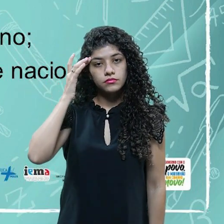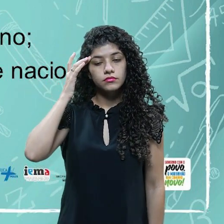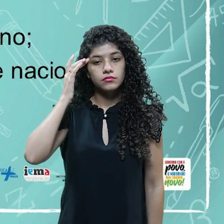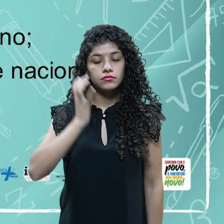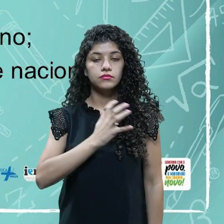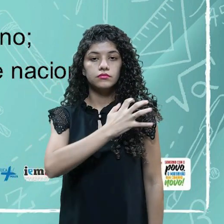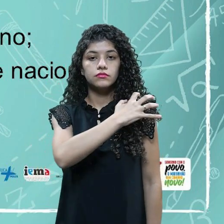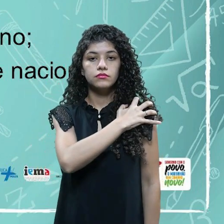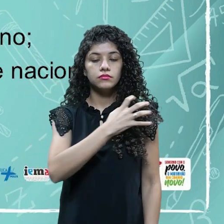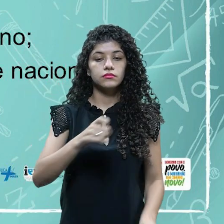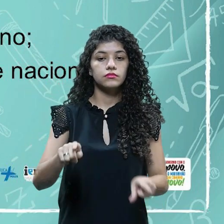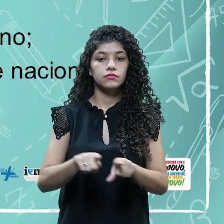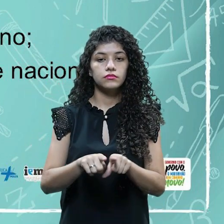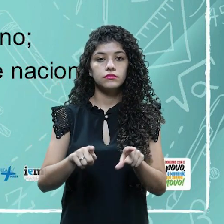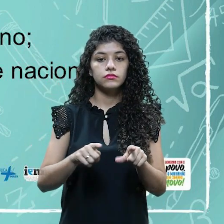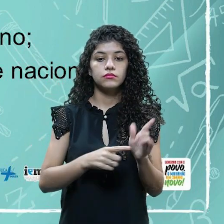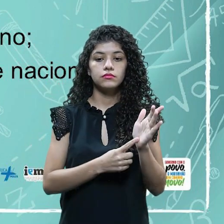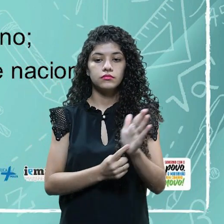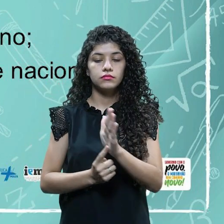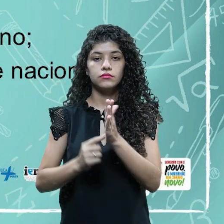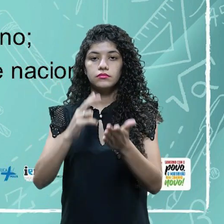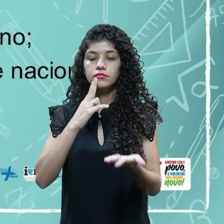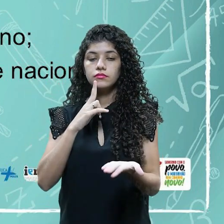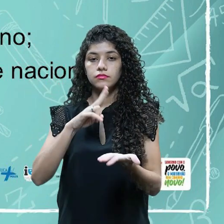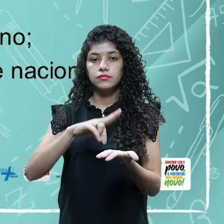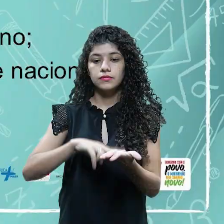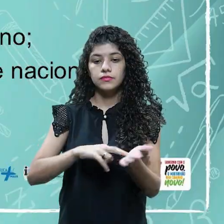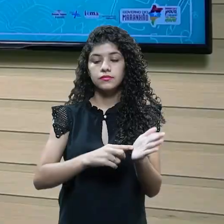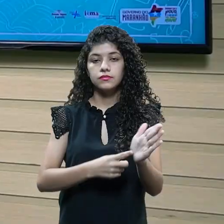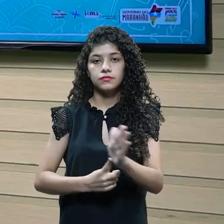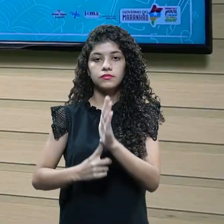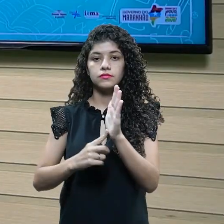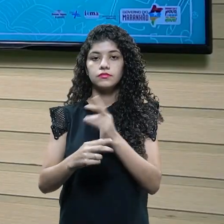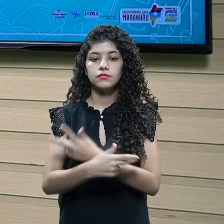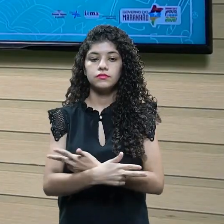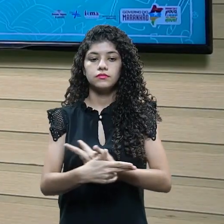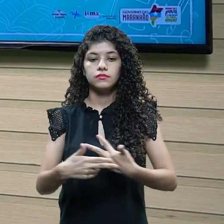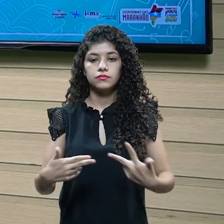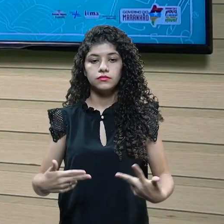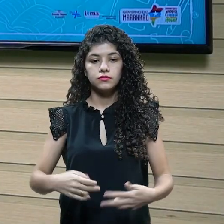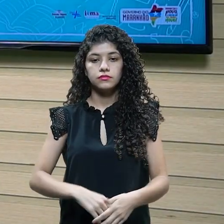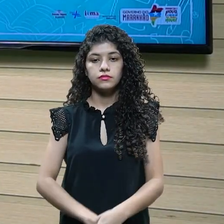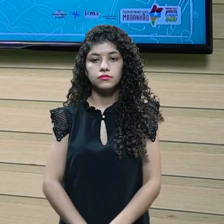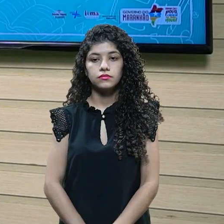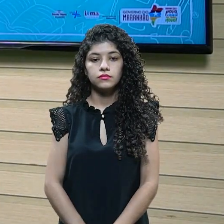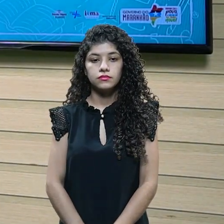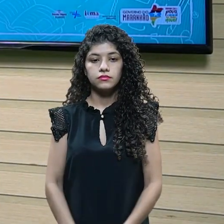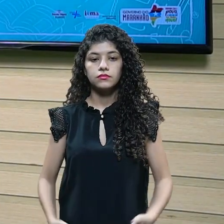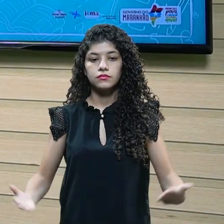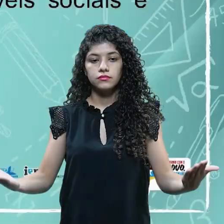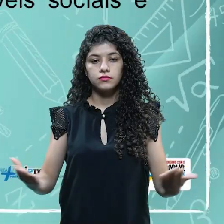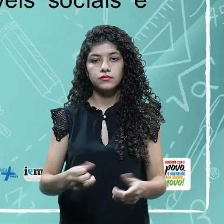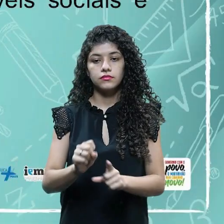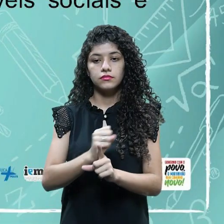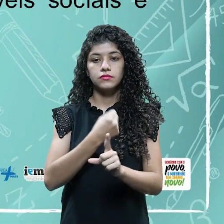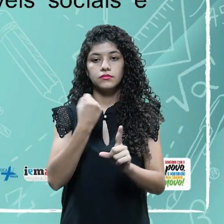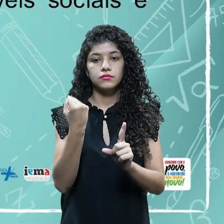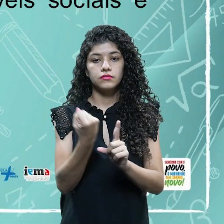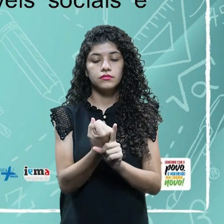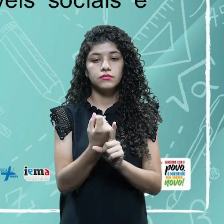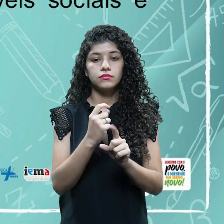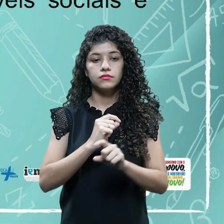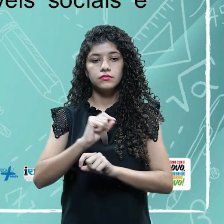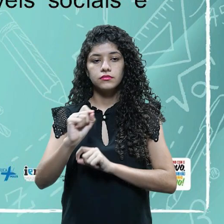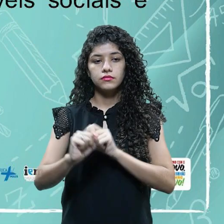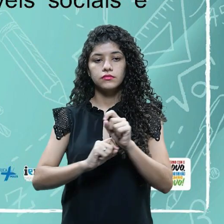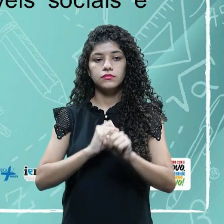apresentação de cartas credenciais, entre outras. Já o cerimonial social, ele tem